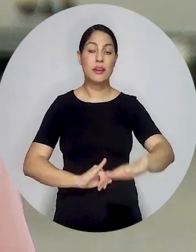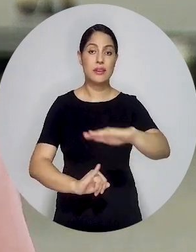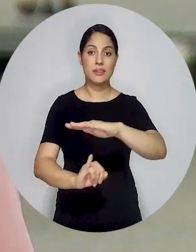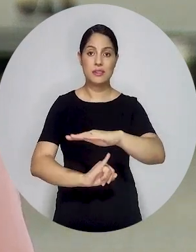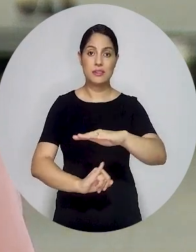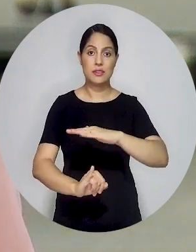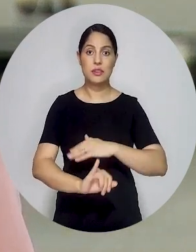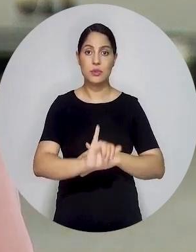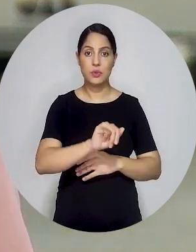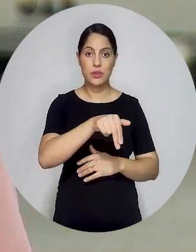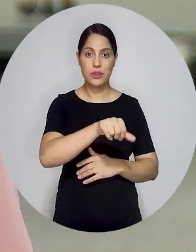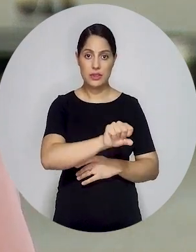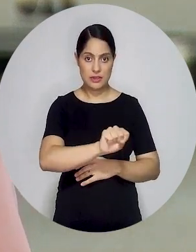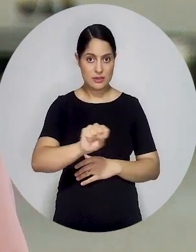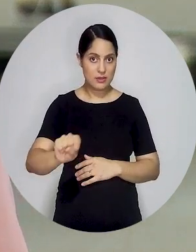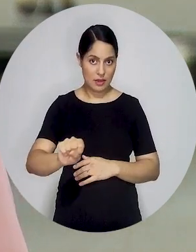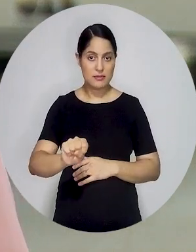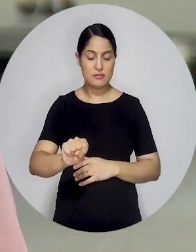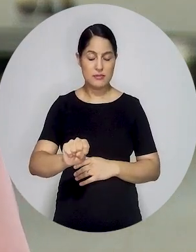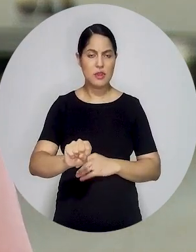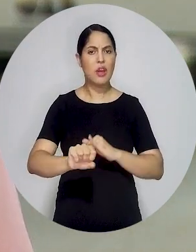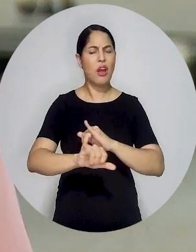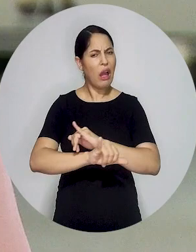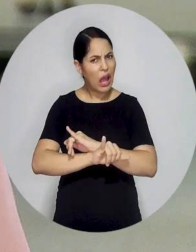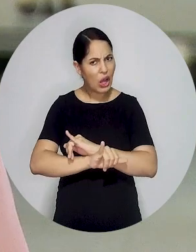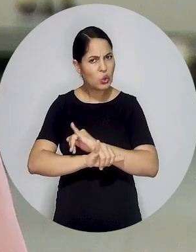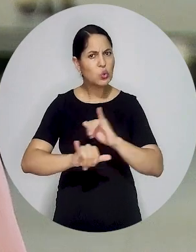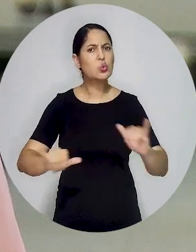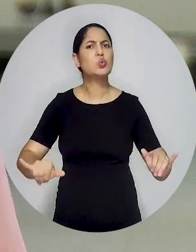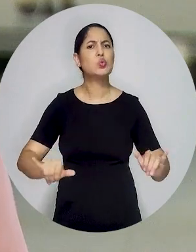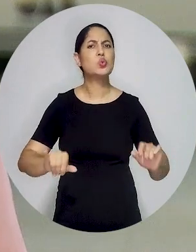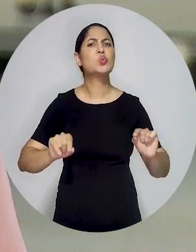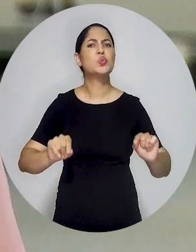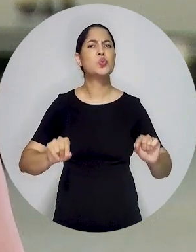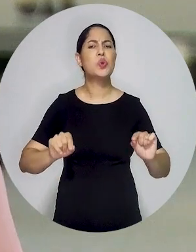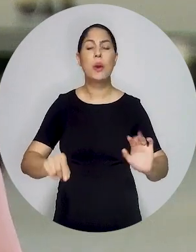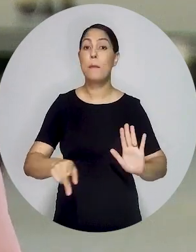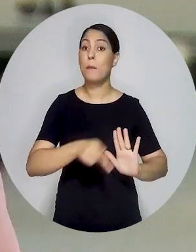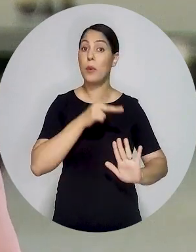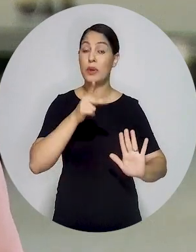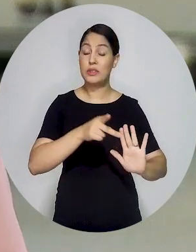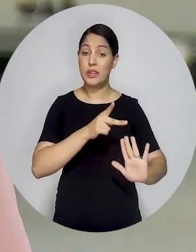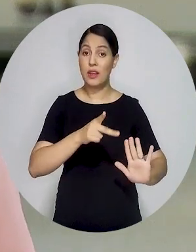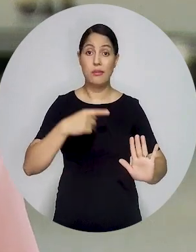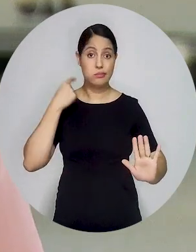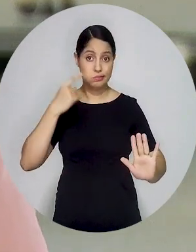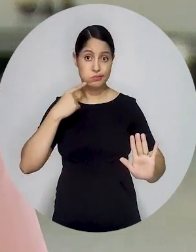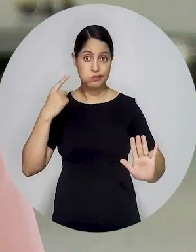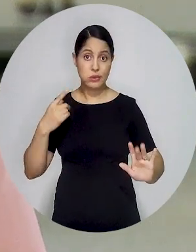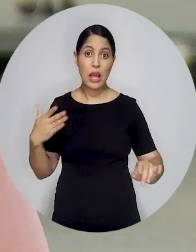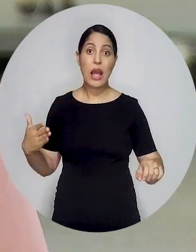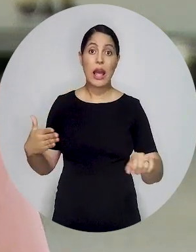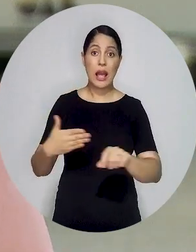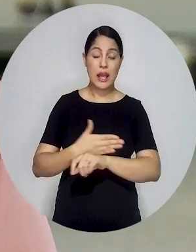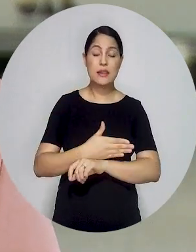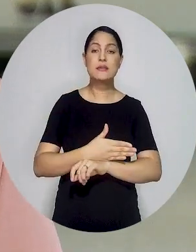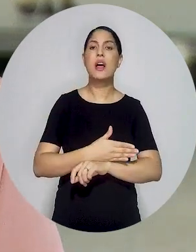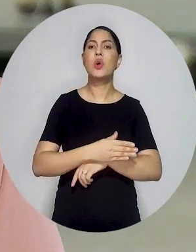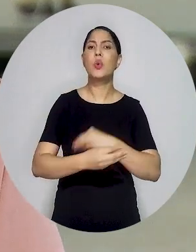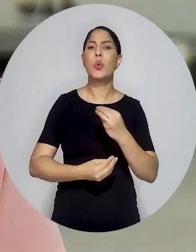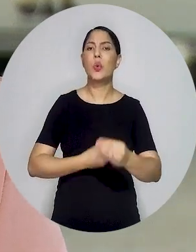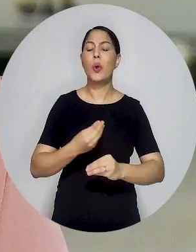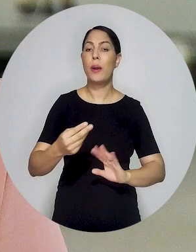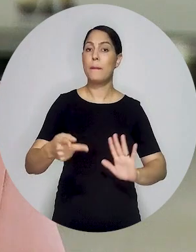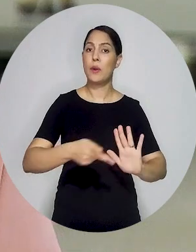e Relacionamento com o Cidadão do Instituto Nacional do Seguro Social e NSS, publicou portaria que determina o acesso da